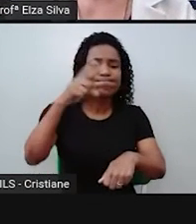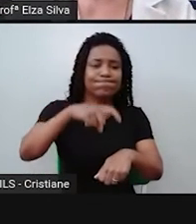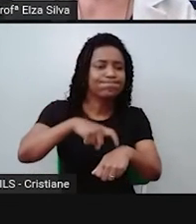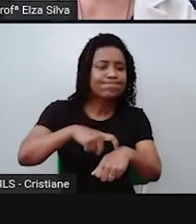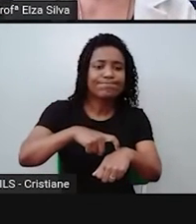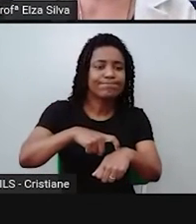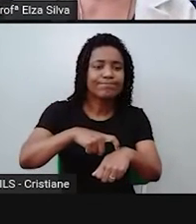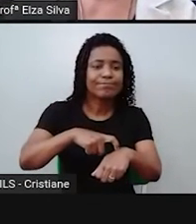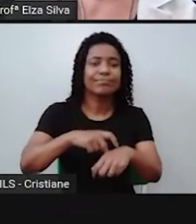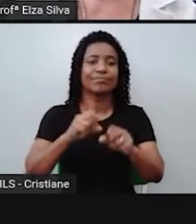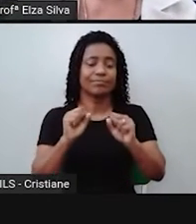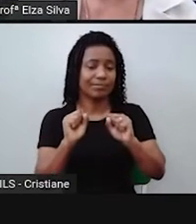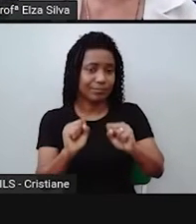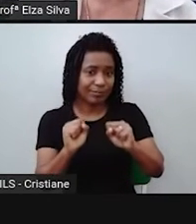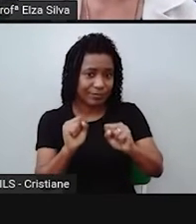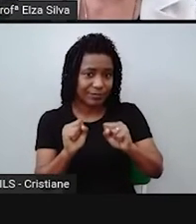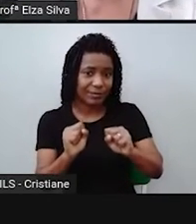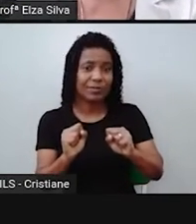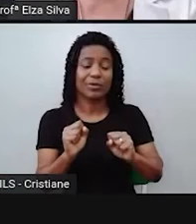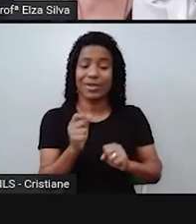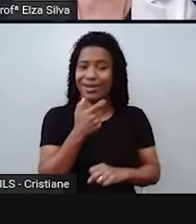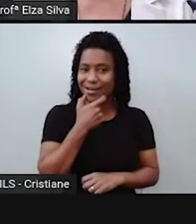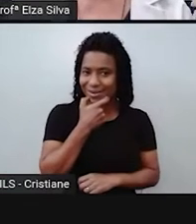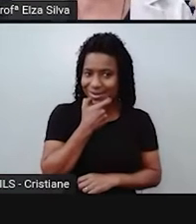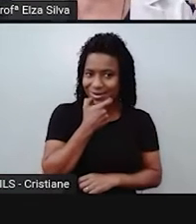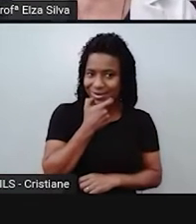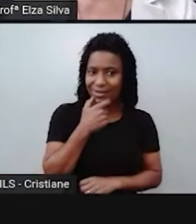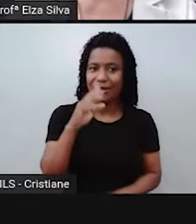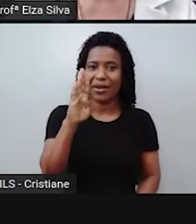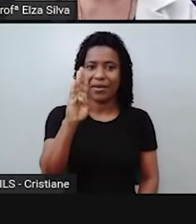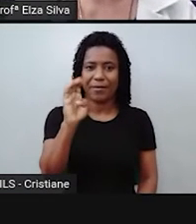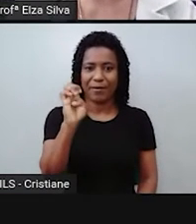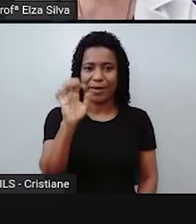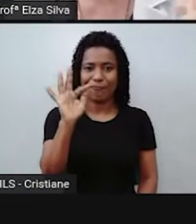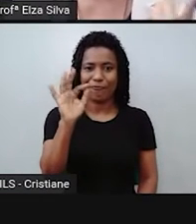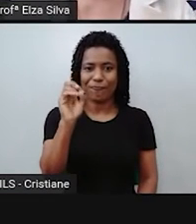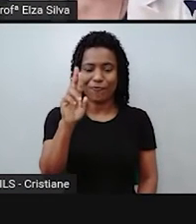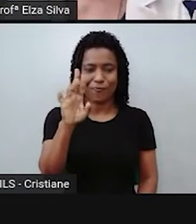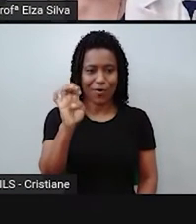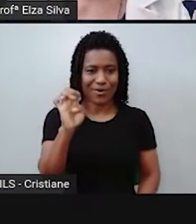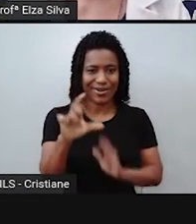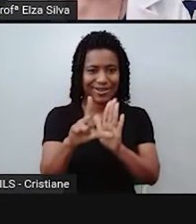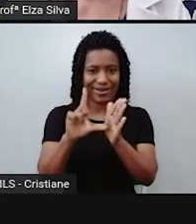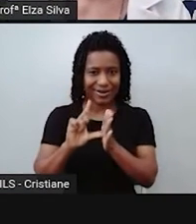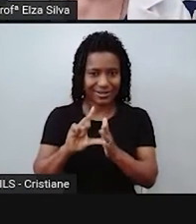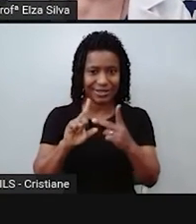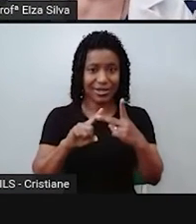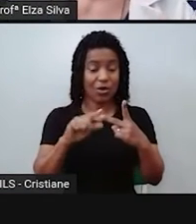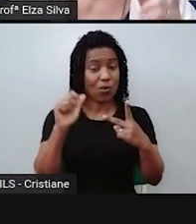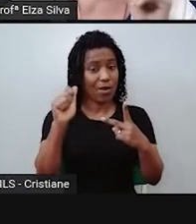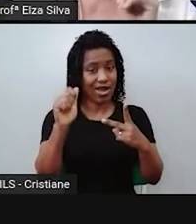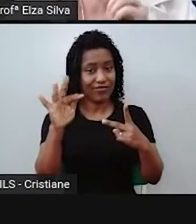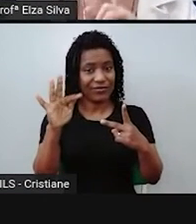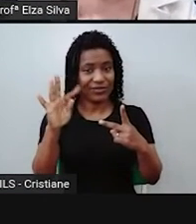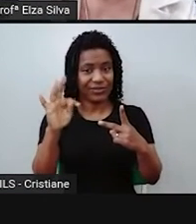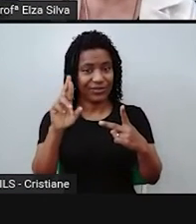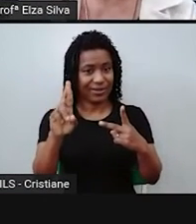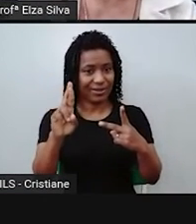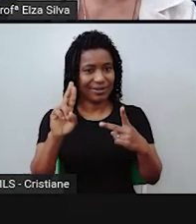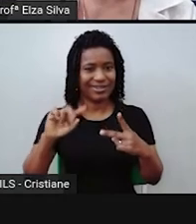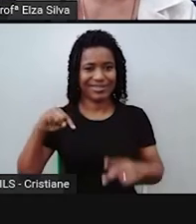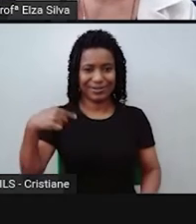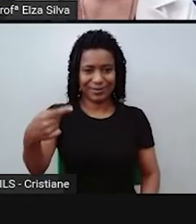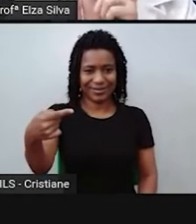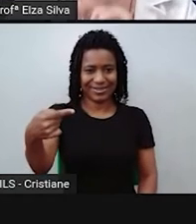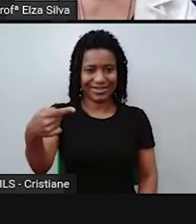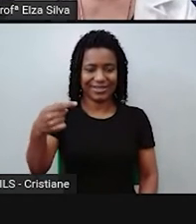você pode utilizar before, que significa antes, after, que significa depois. Se a ideia que